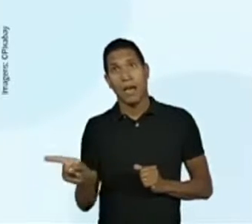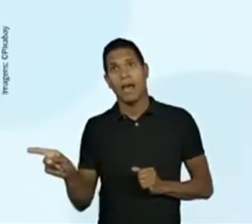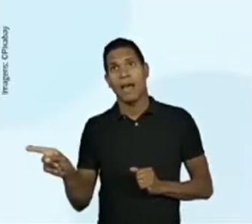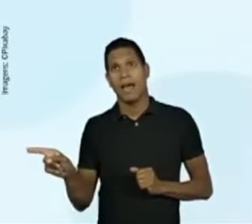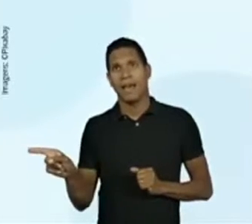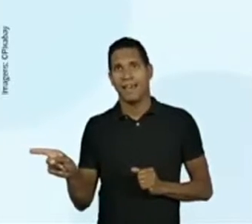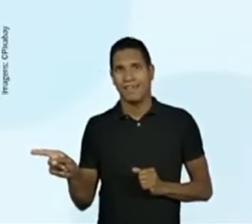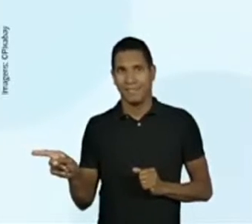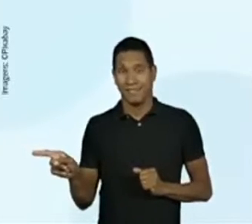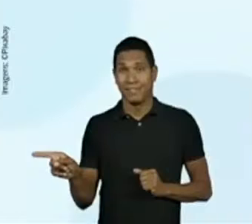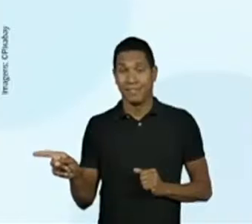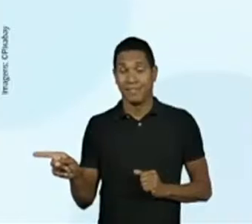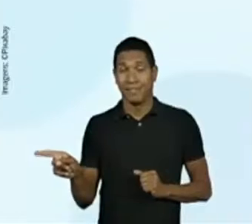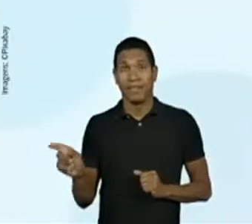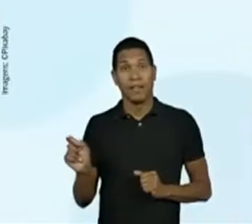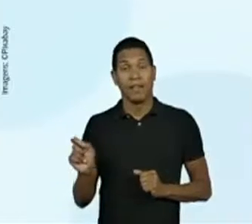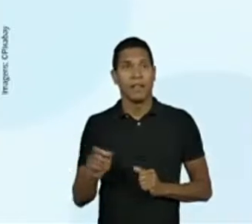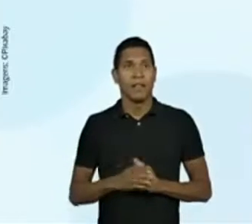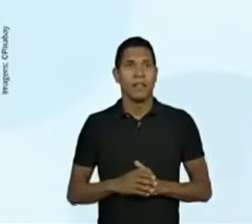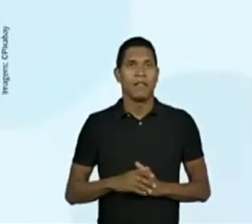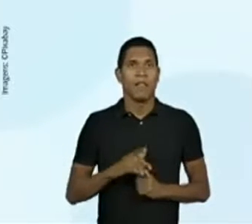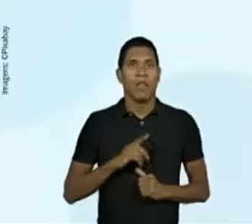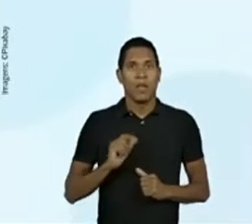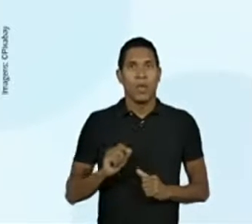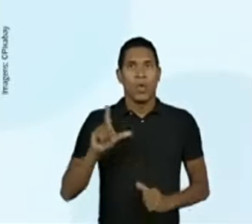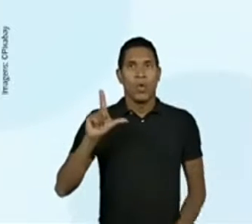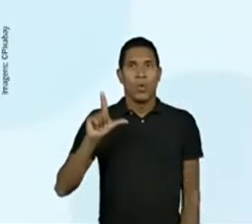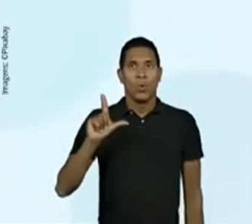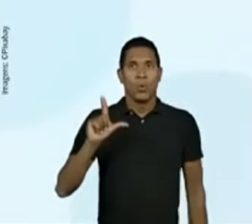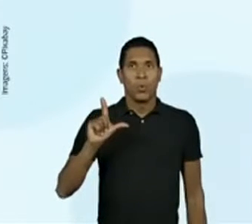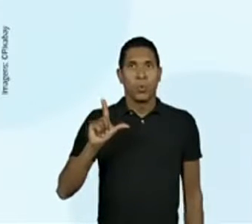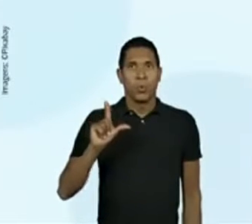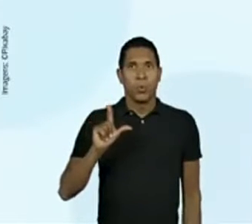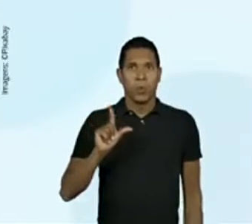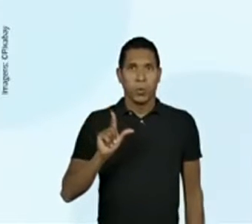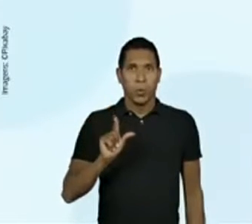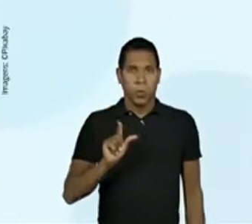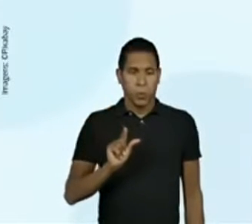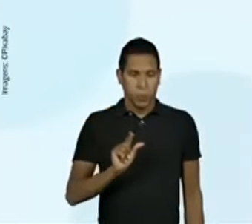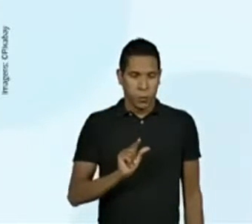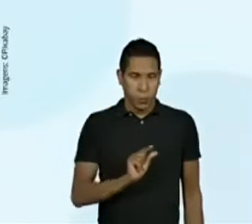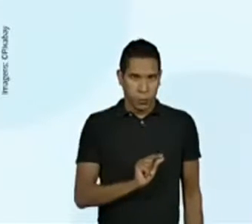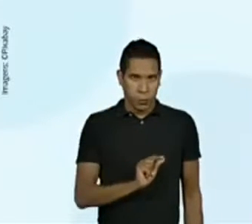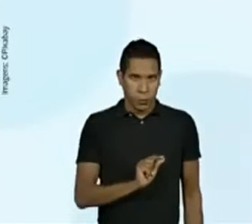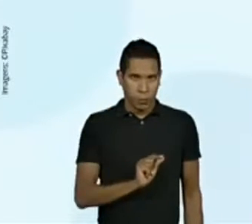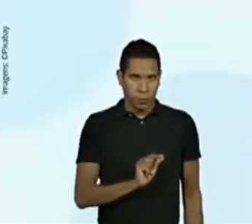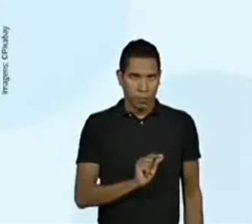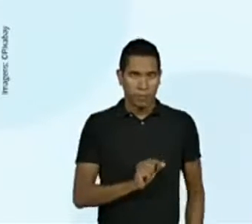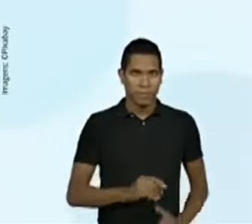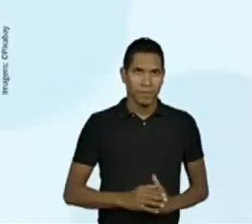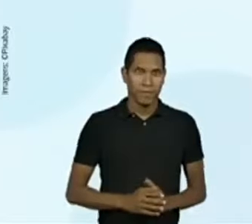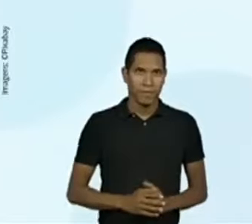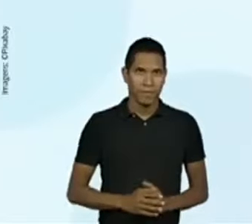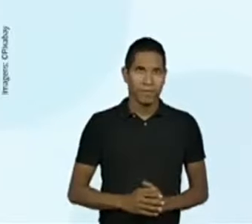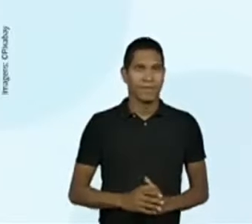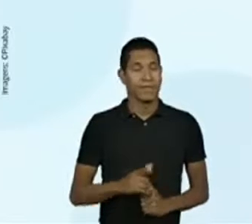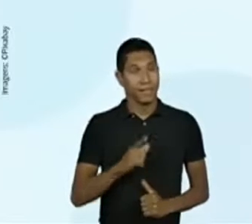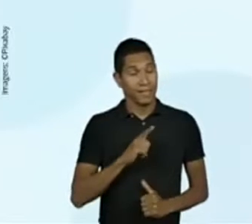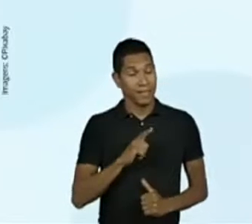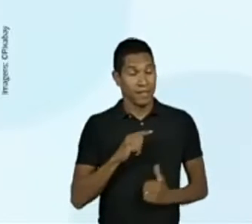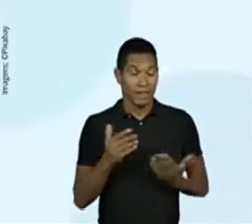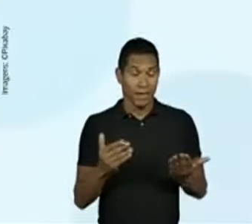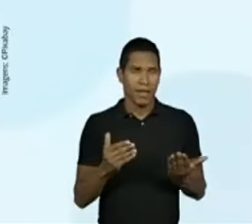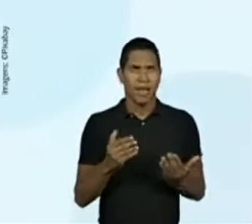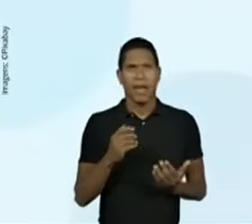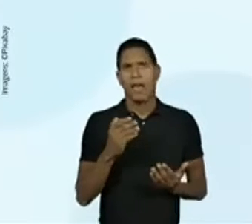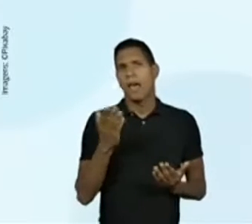oposto. A temperatura cada vez menor. A gente costuma sentir mais calor ou mais frio?